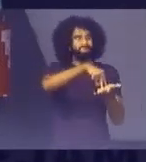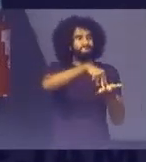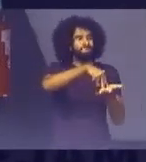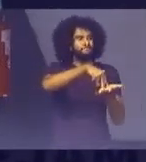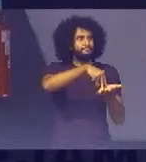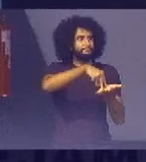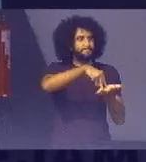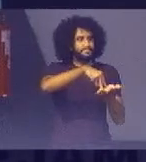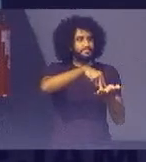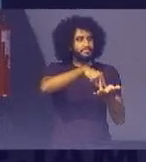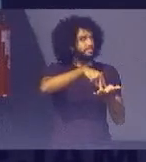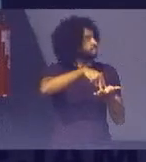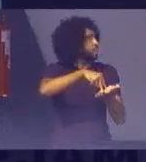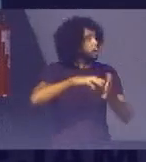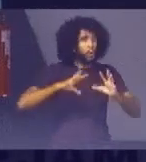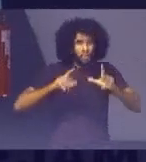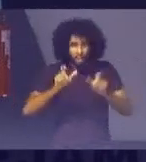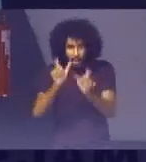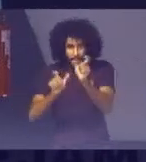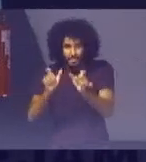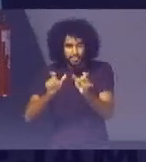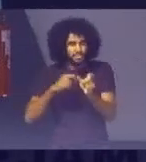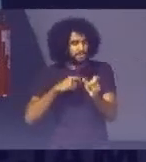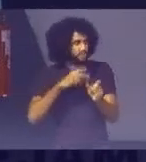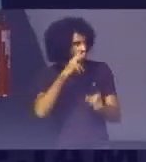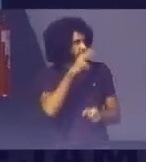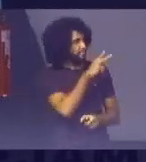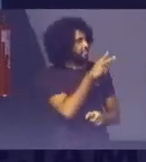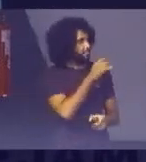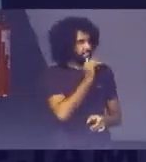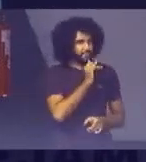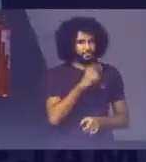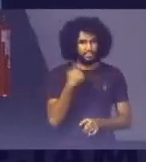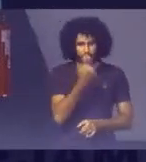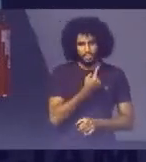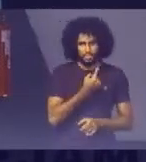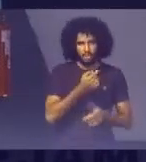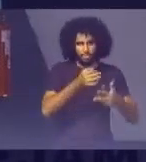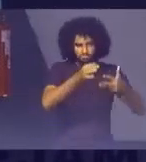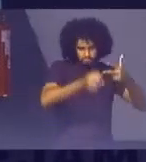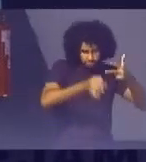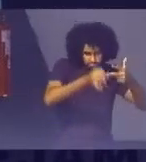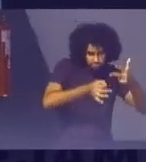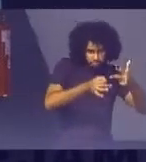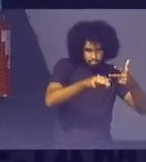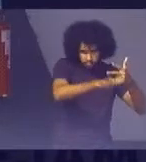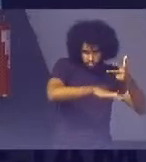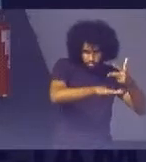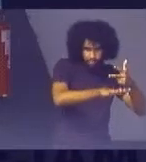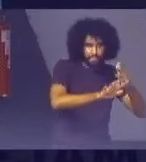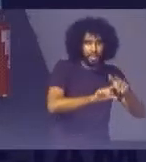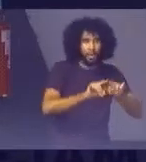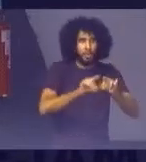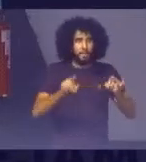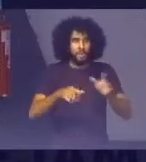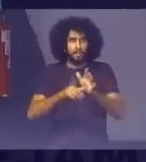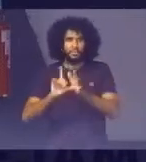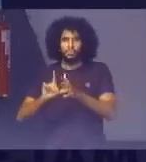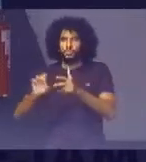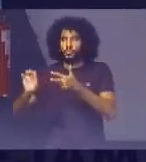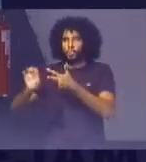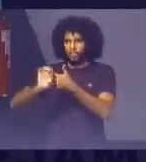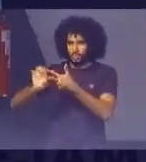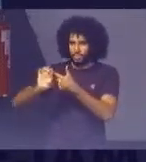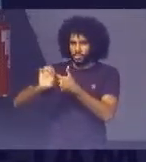mobilizaram Porque é importante A gente olhar Nós estamos aqui No âmbito Do poder judiciário Mas no âmbito Do executivo Por